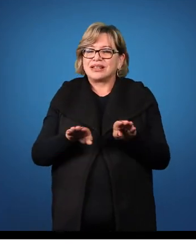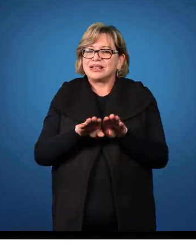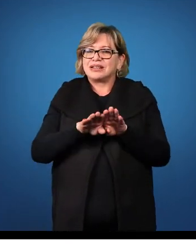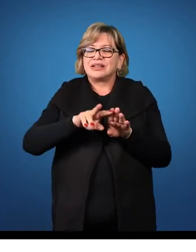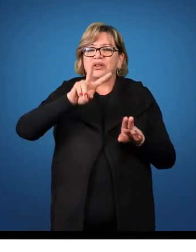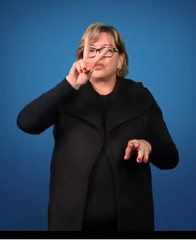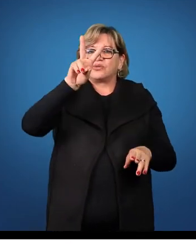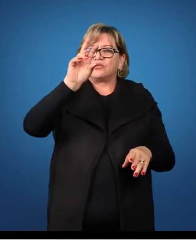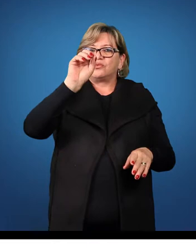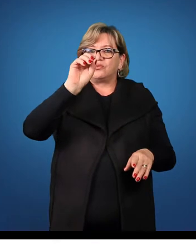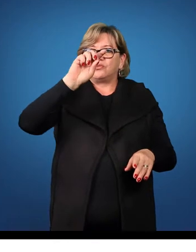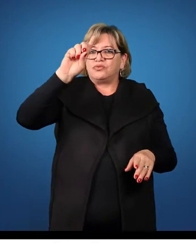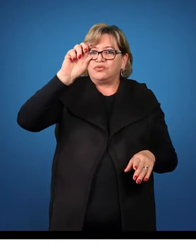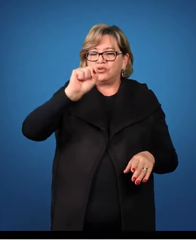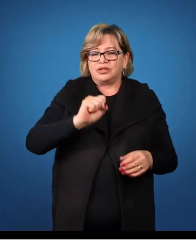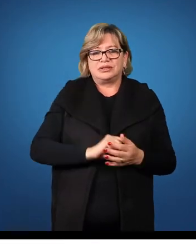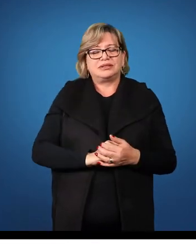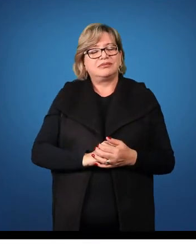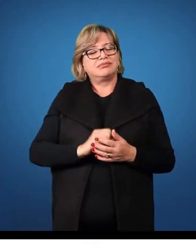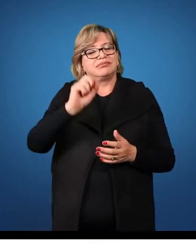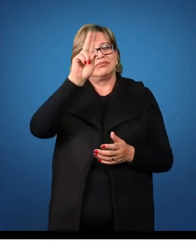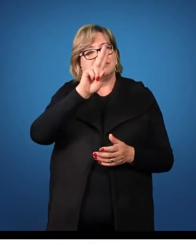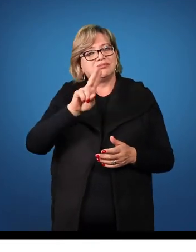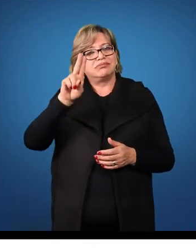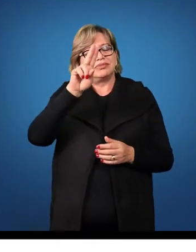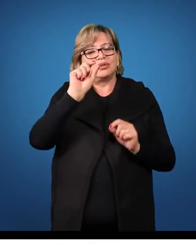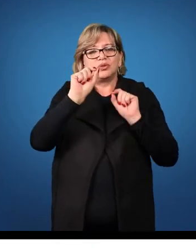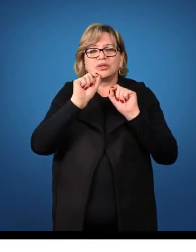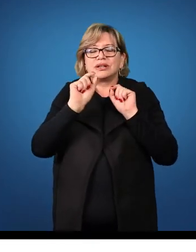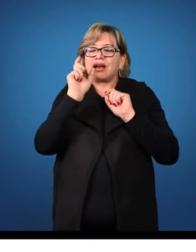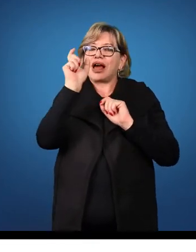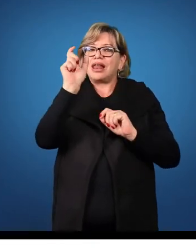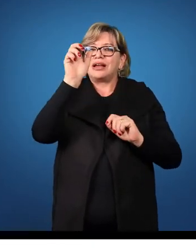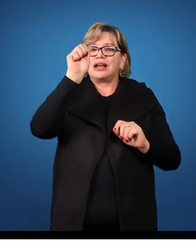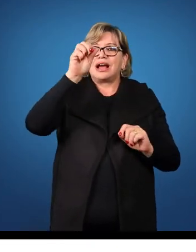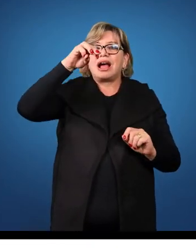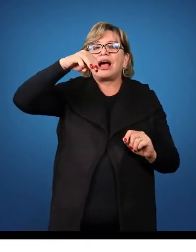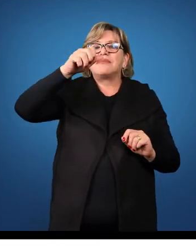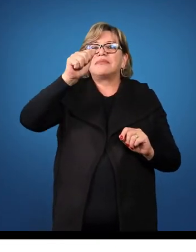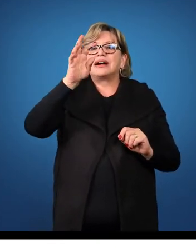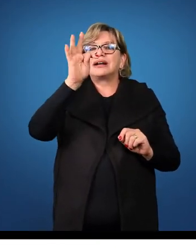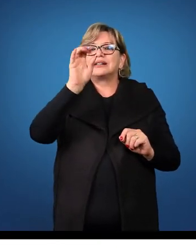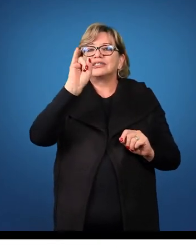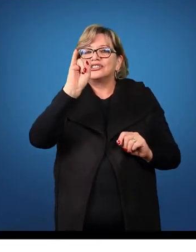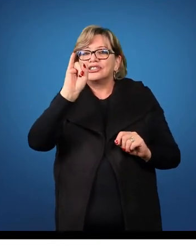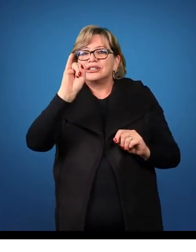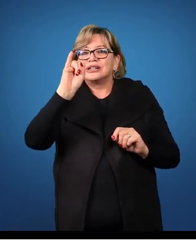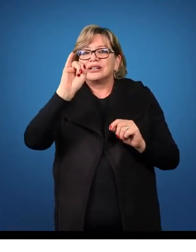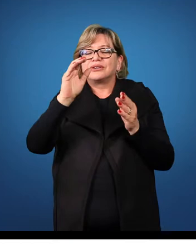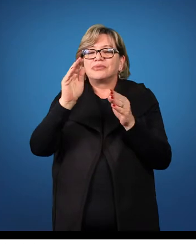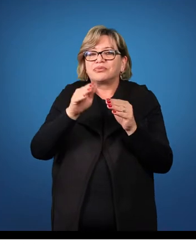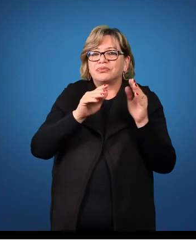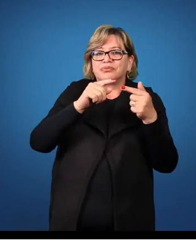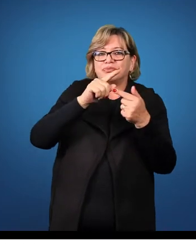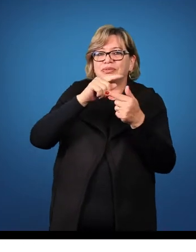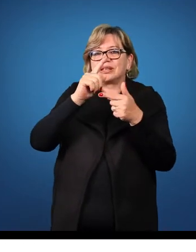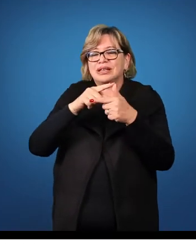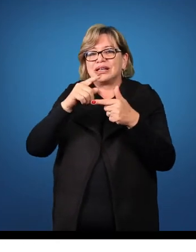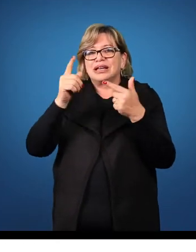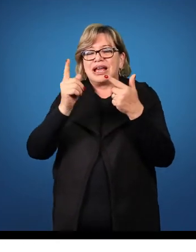forma. Amate, amate e amata